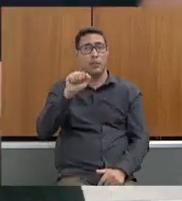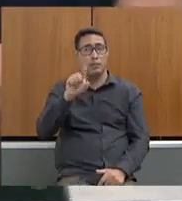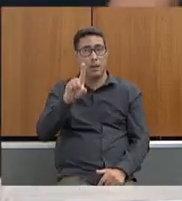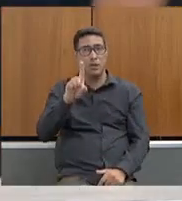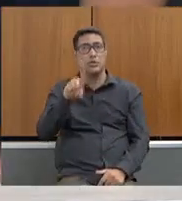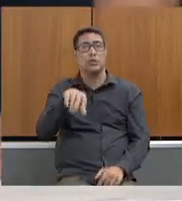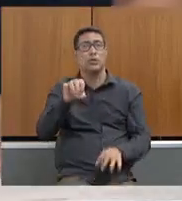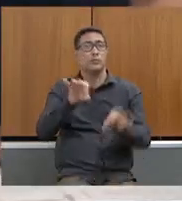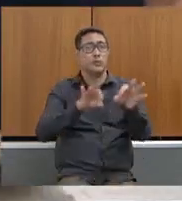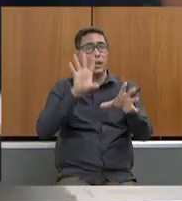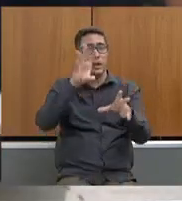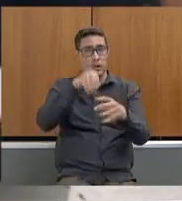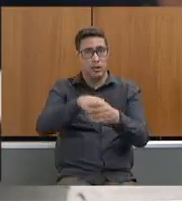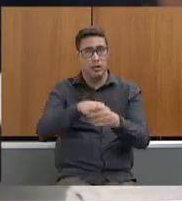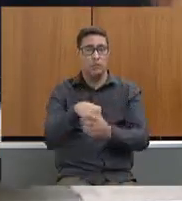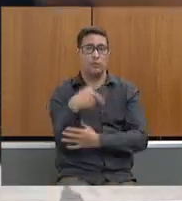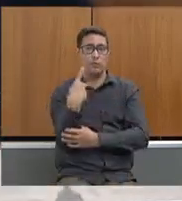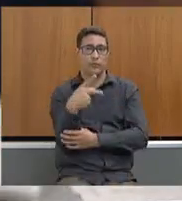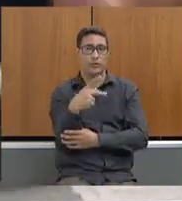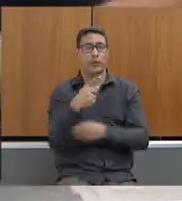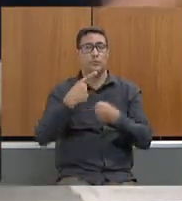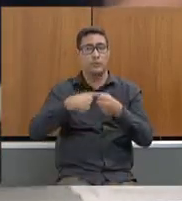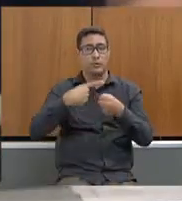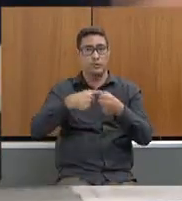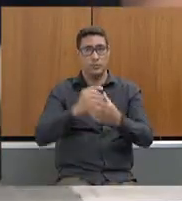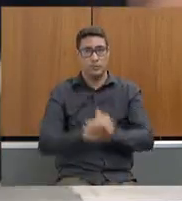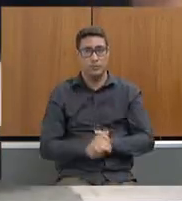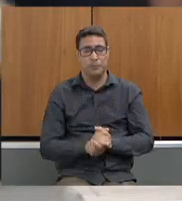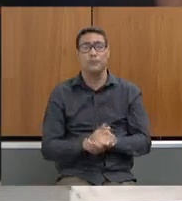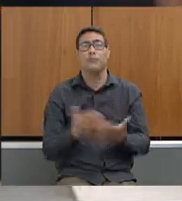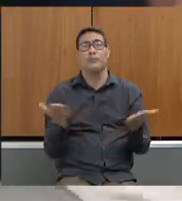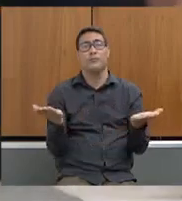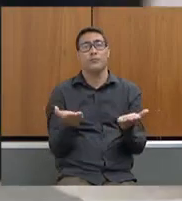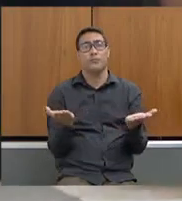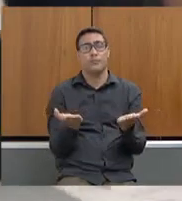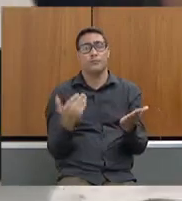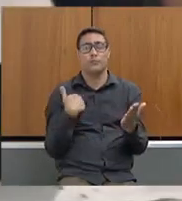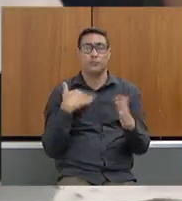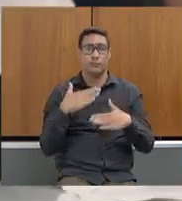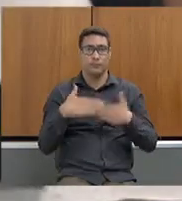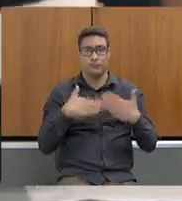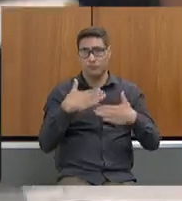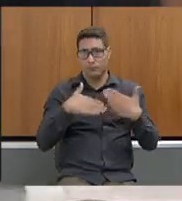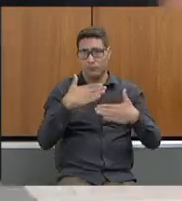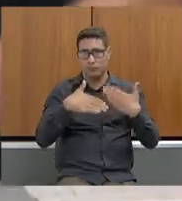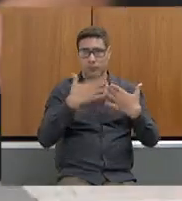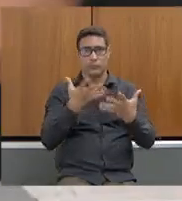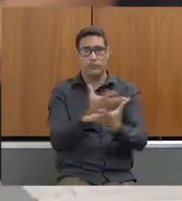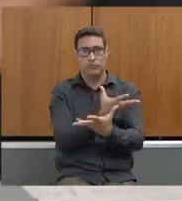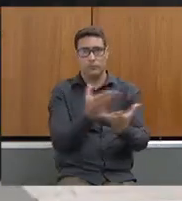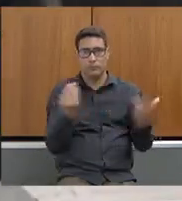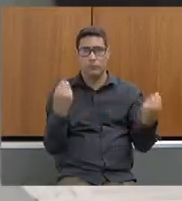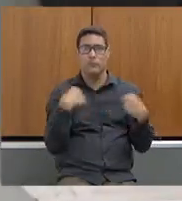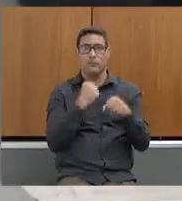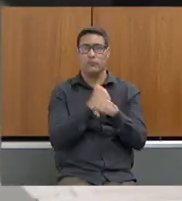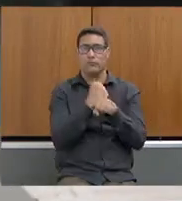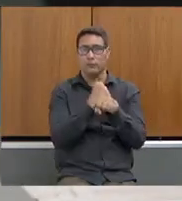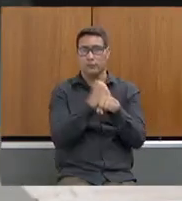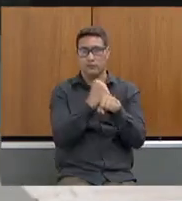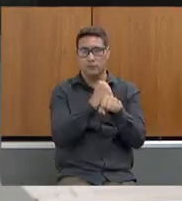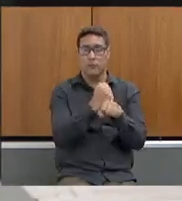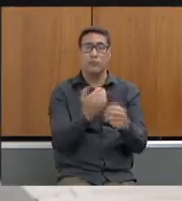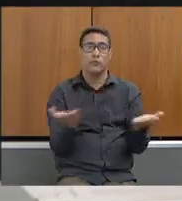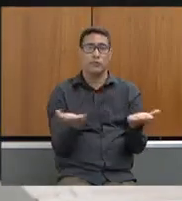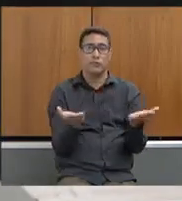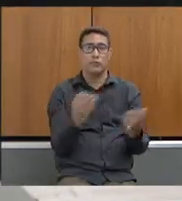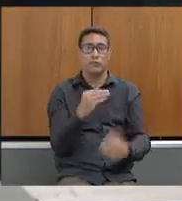dentro daquele município. E hoje, deputada, nós avançamos muito nos últimos anos, hoje a gente